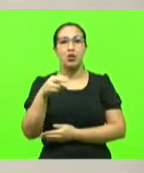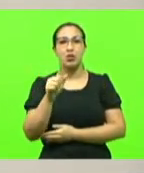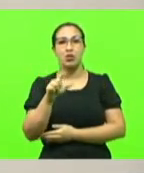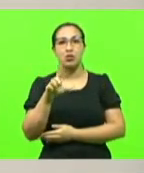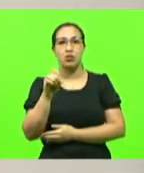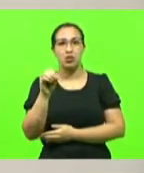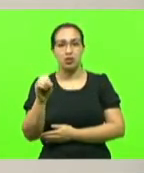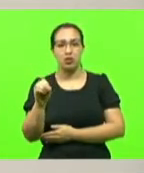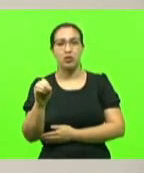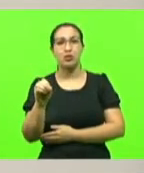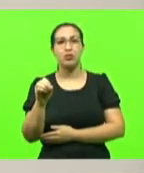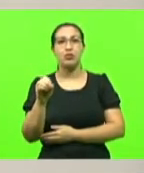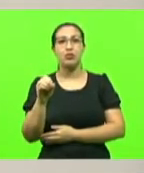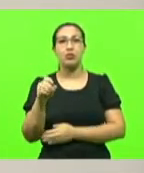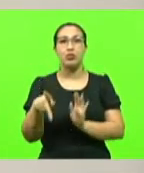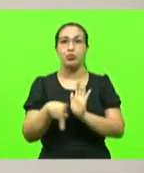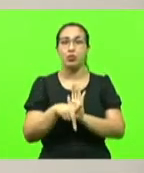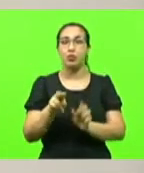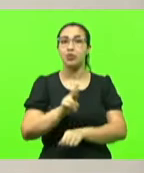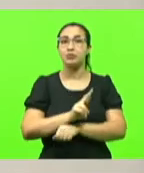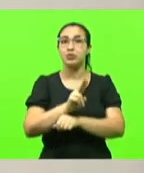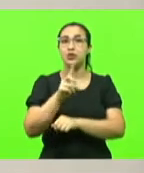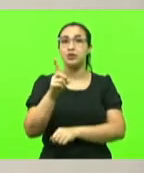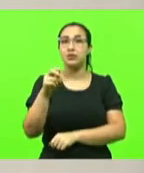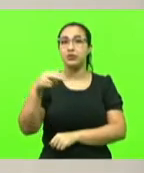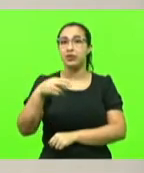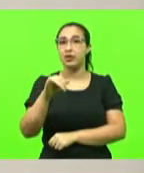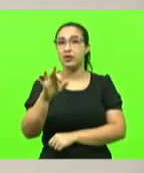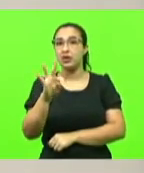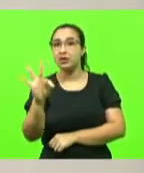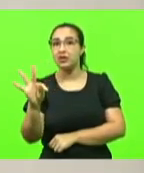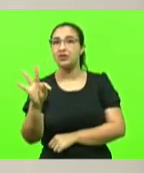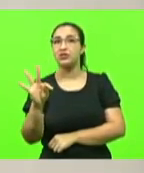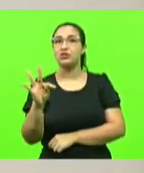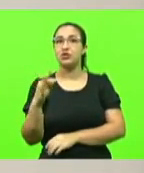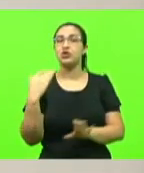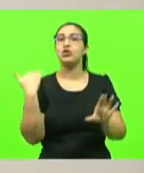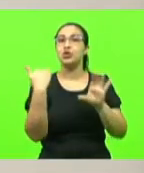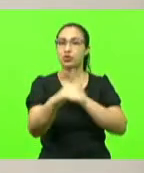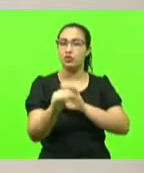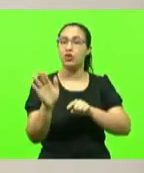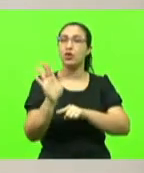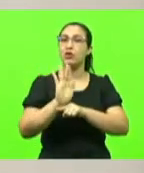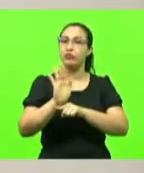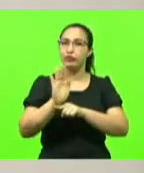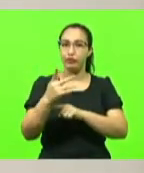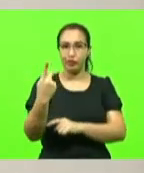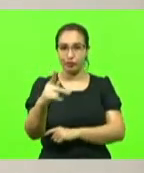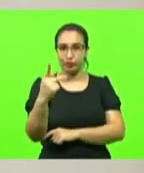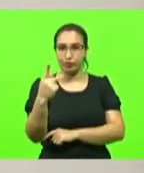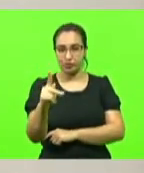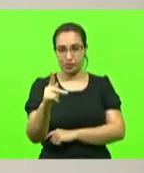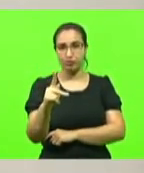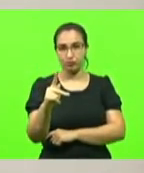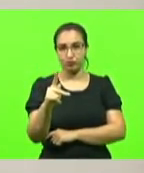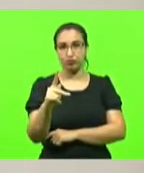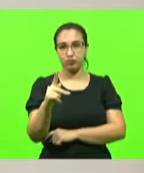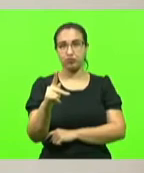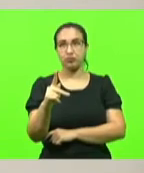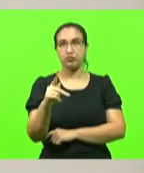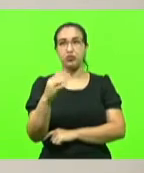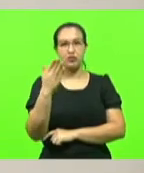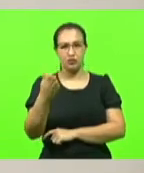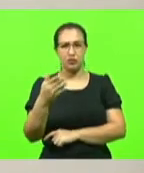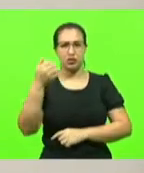dizendo, Ronaldo, está insuportável. Então, acabei de passar a imagem e, inclusive, parte da sua fala,